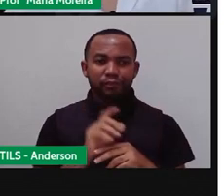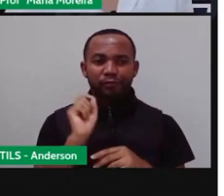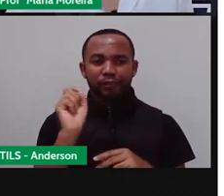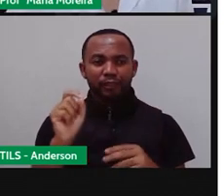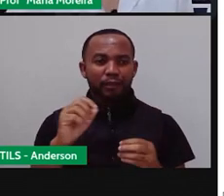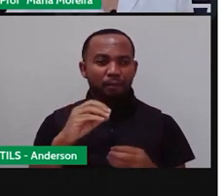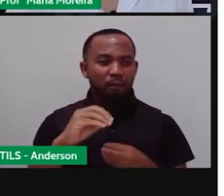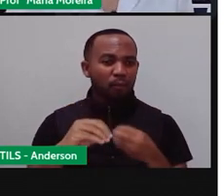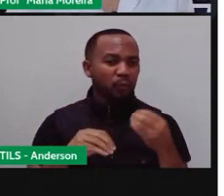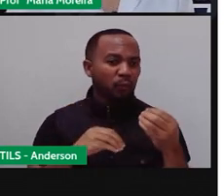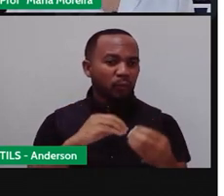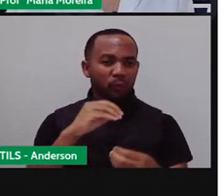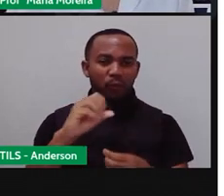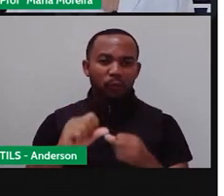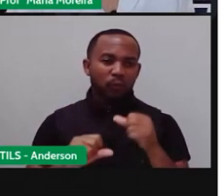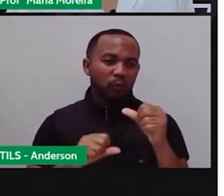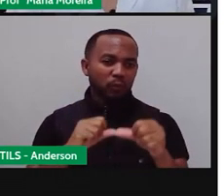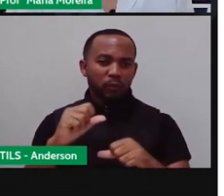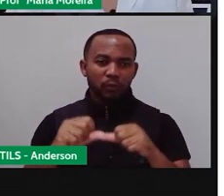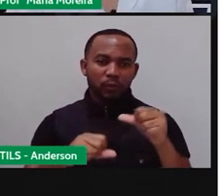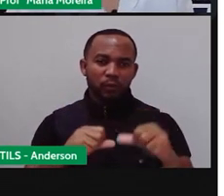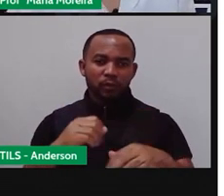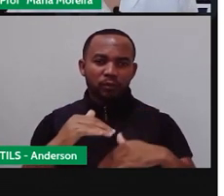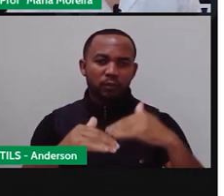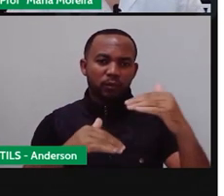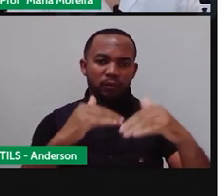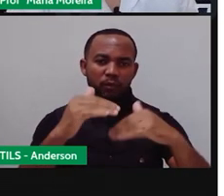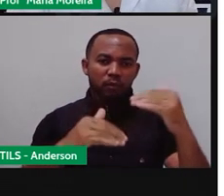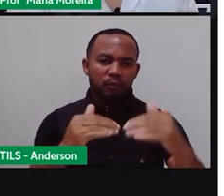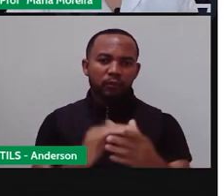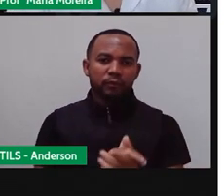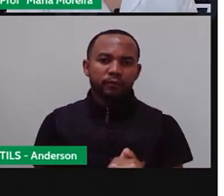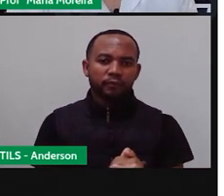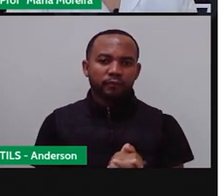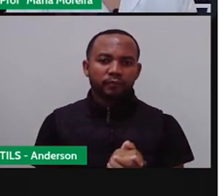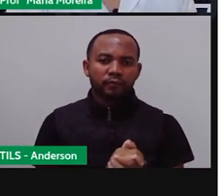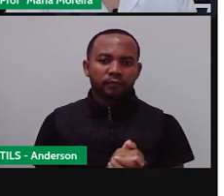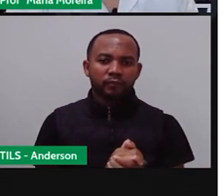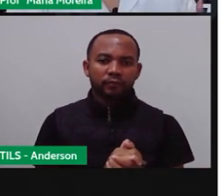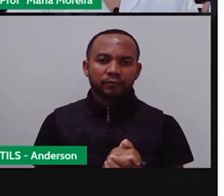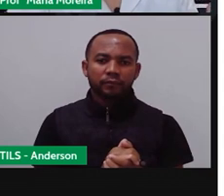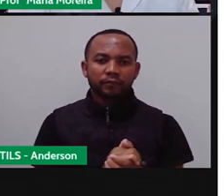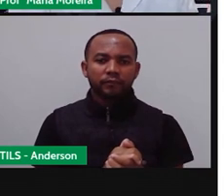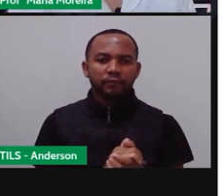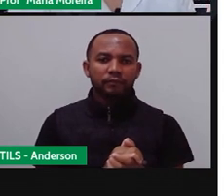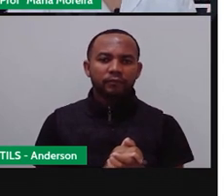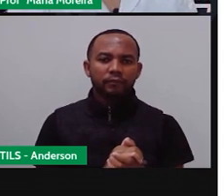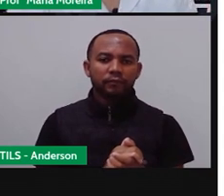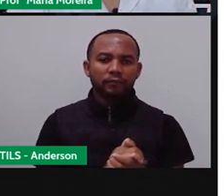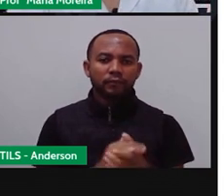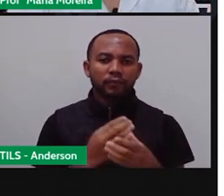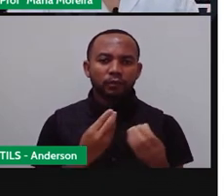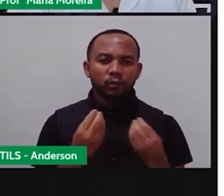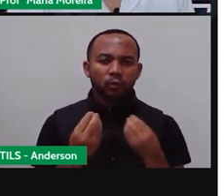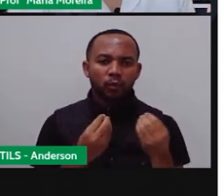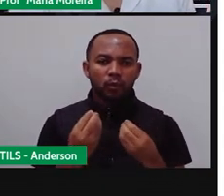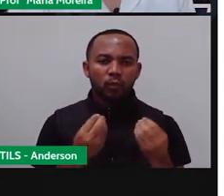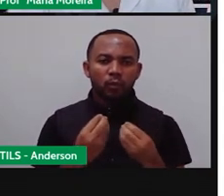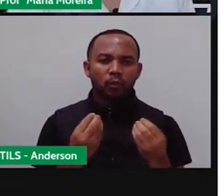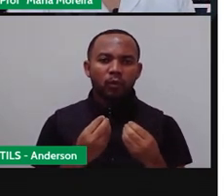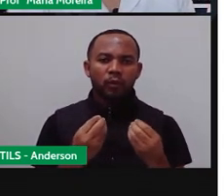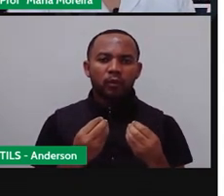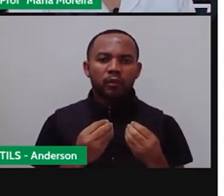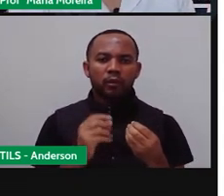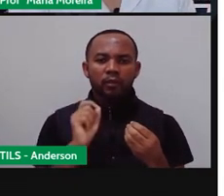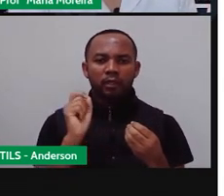modificações, tá? Bom, com sua constante prática e aperfeiçoamento